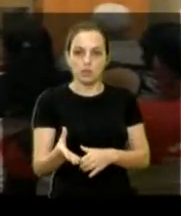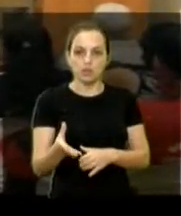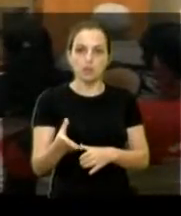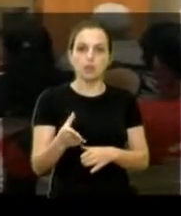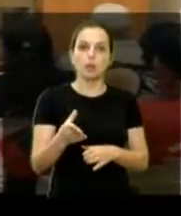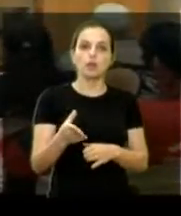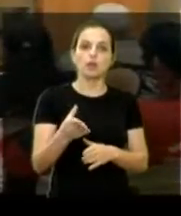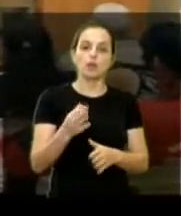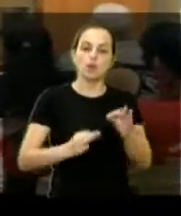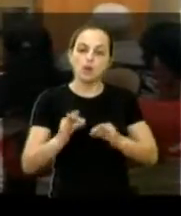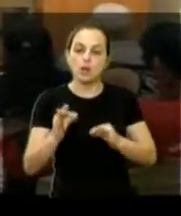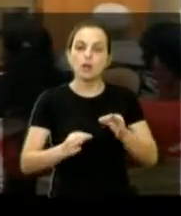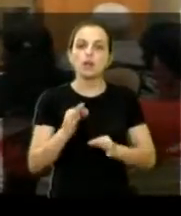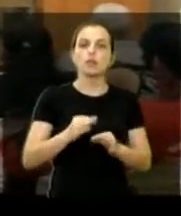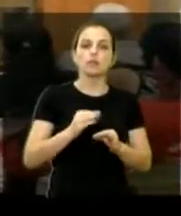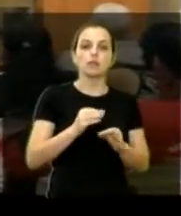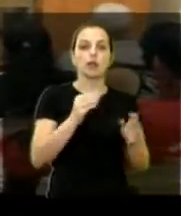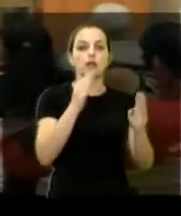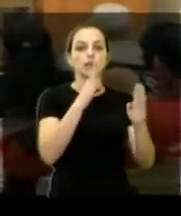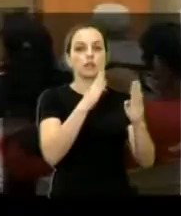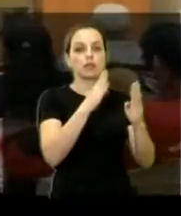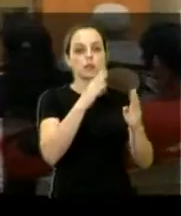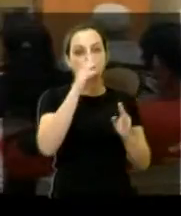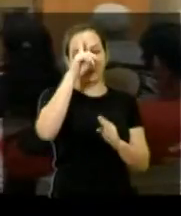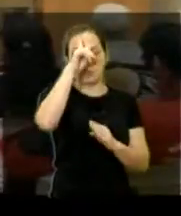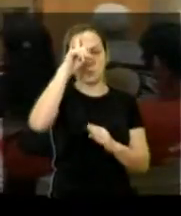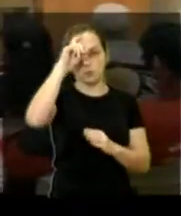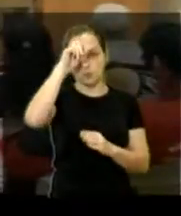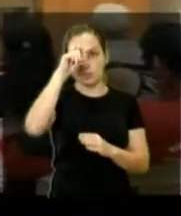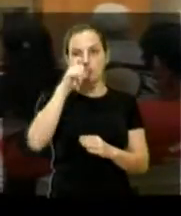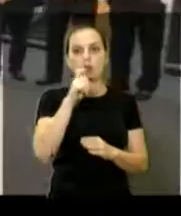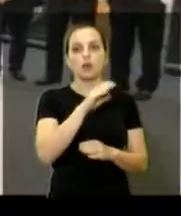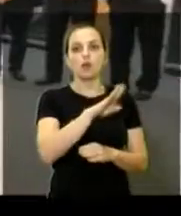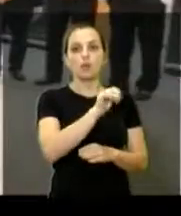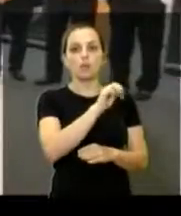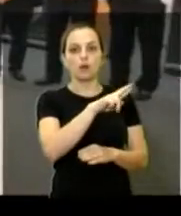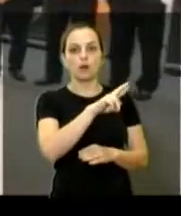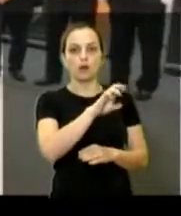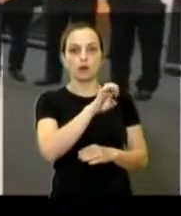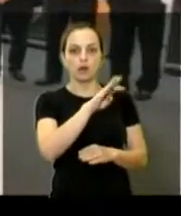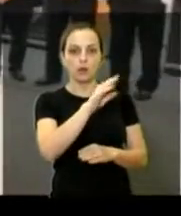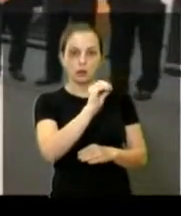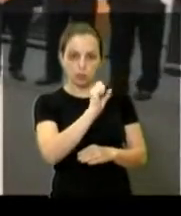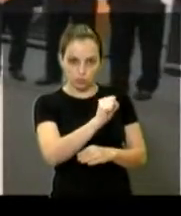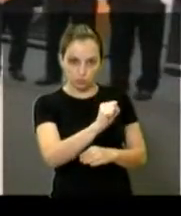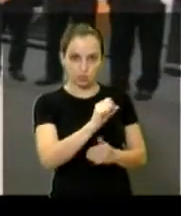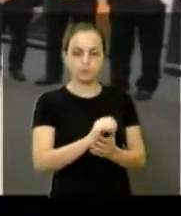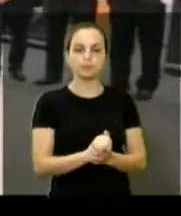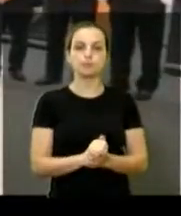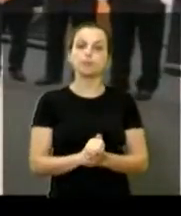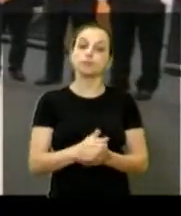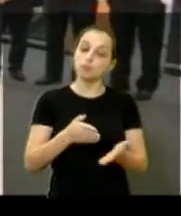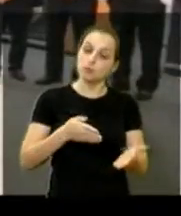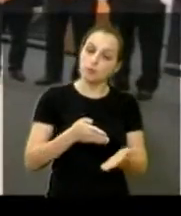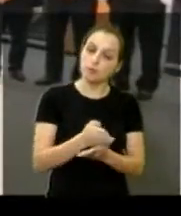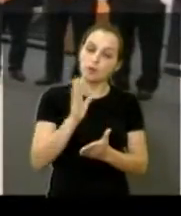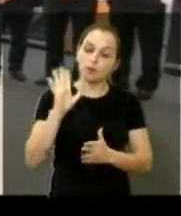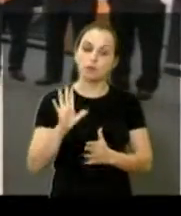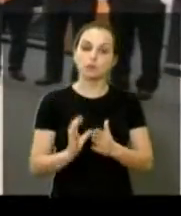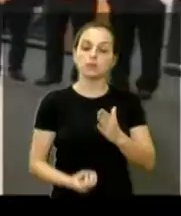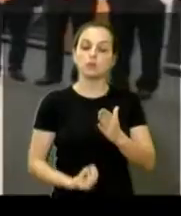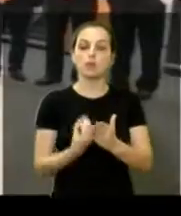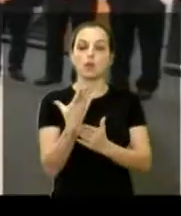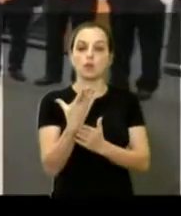Hospital de Barretos, organizado pelo Reginaldo aqui da casa. Pode passar? Estivemos também na inauguração com